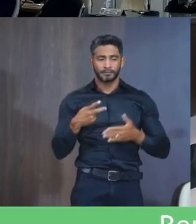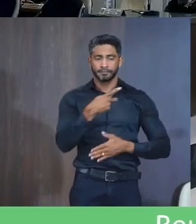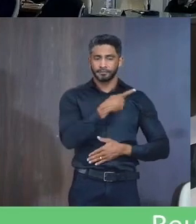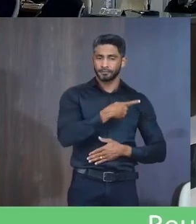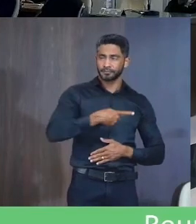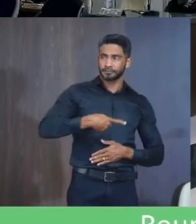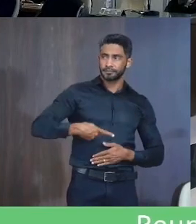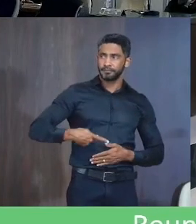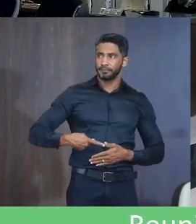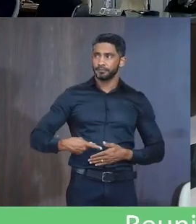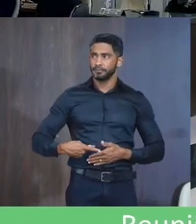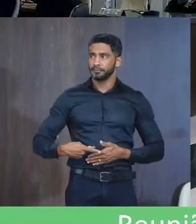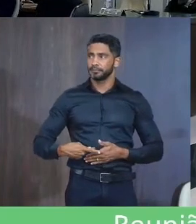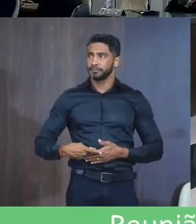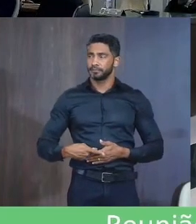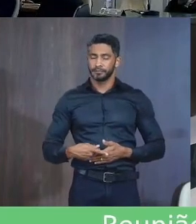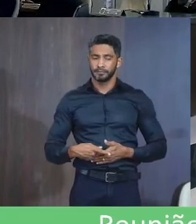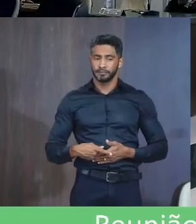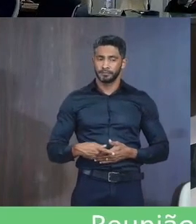A indicação